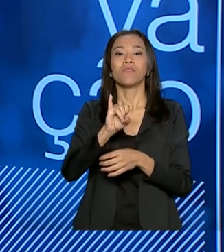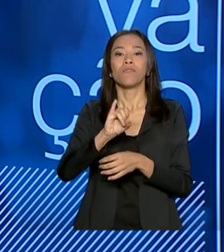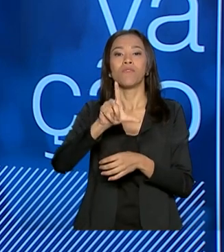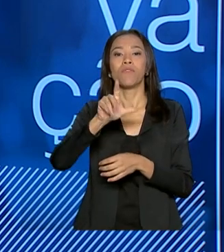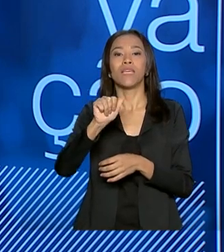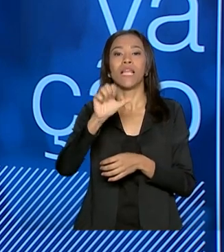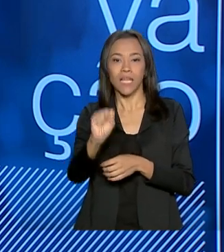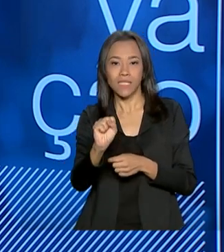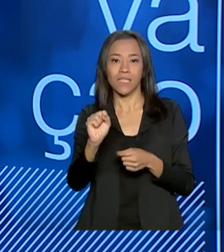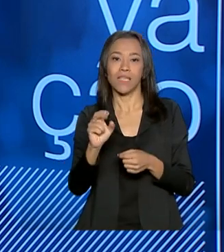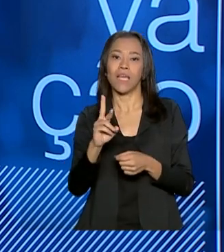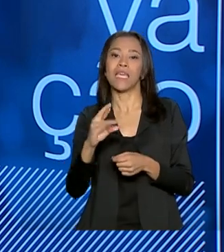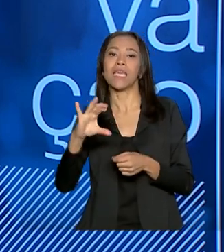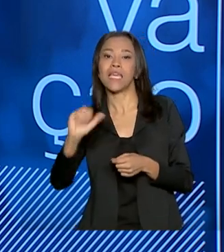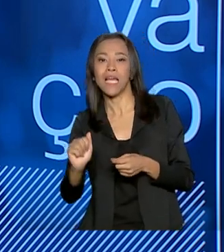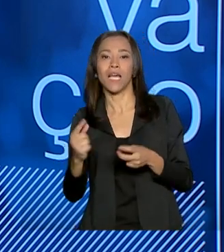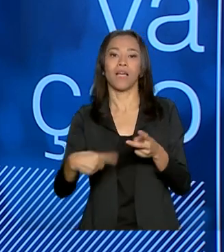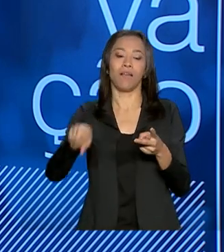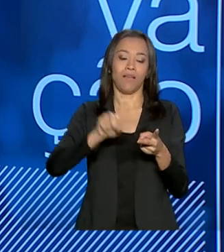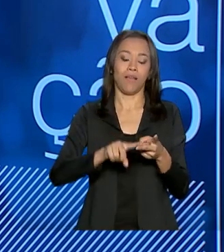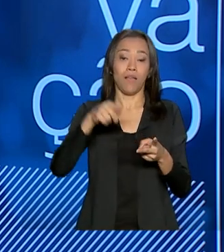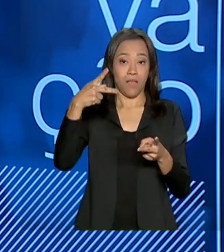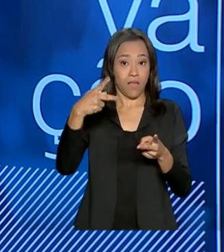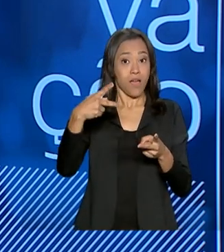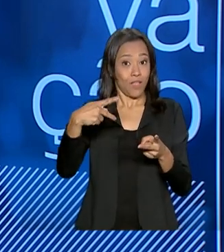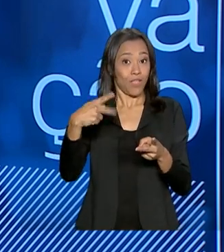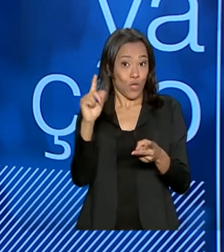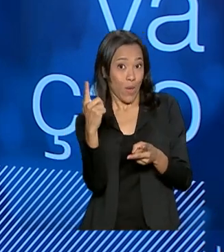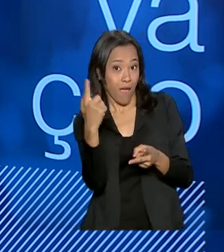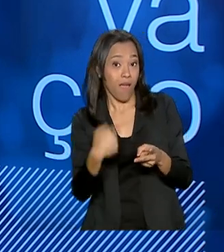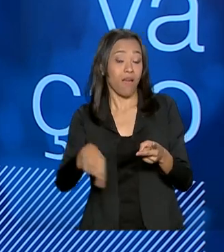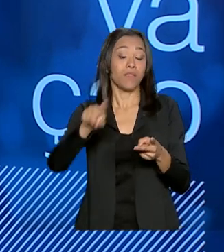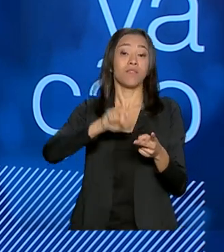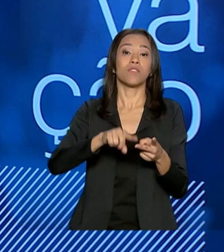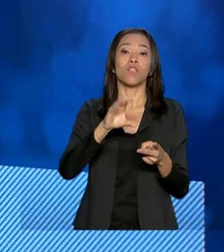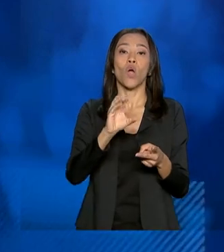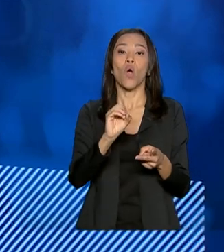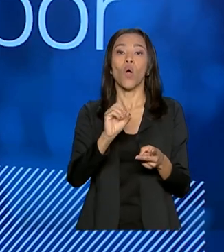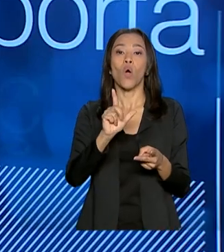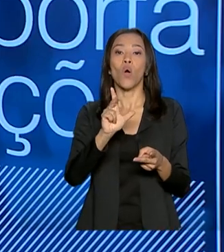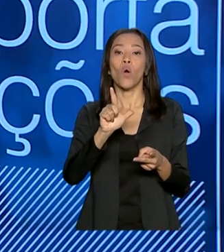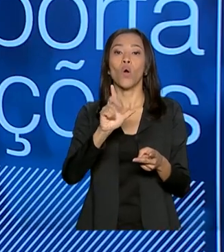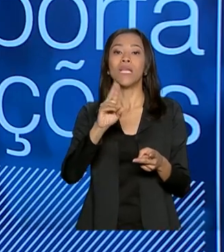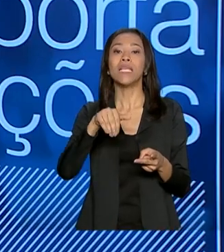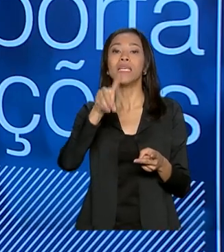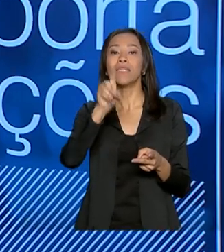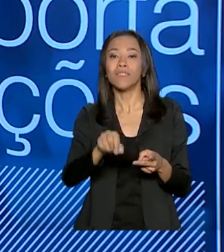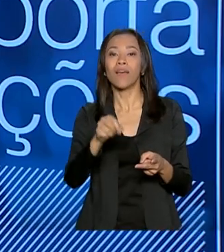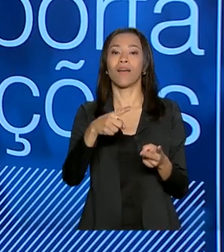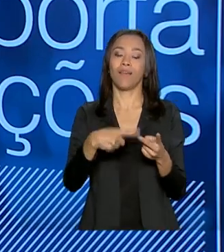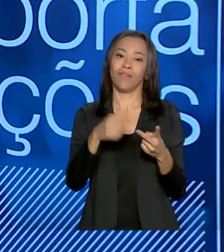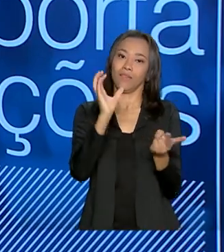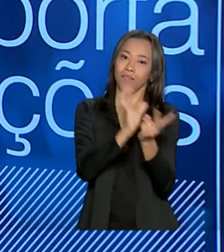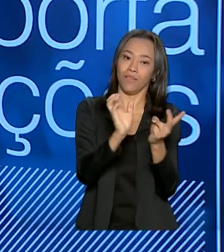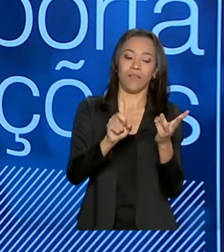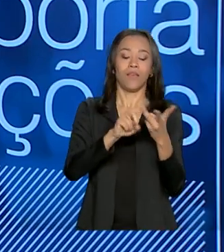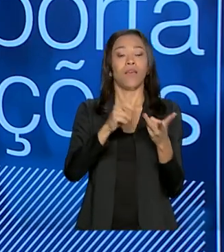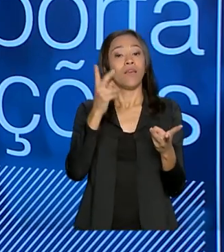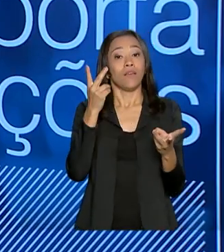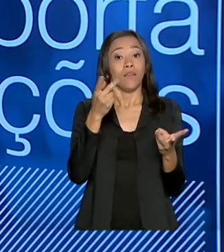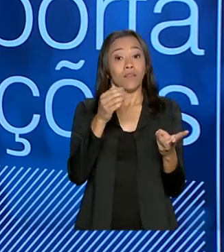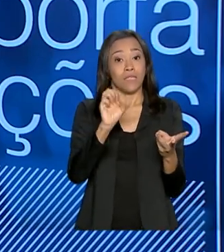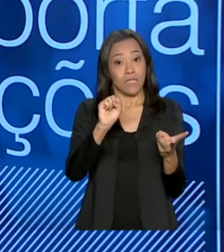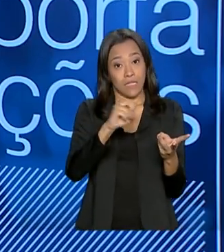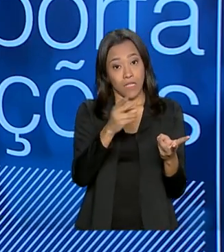Vila Rica, aqui no interior de Goiás, Olinda, São Vicente, São Paulo,